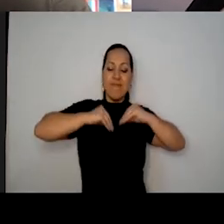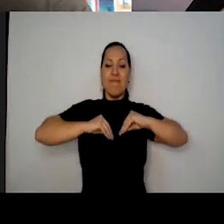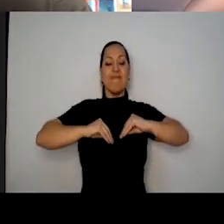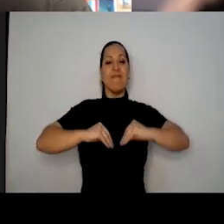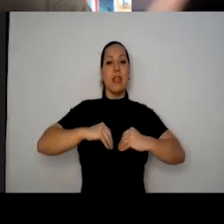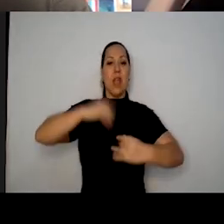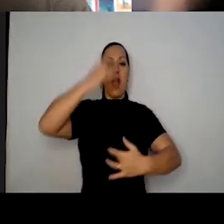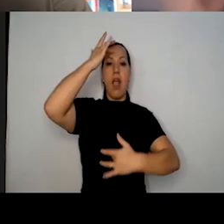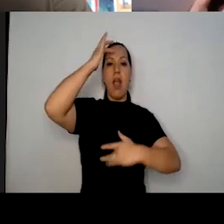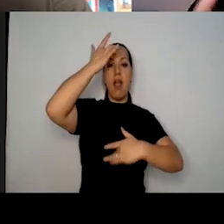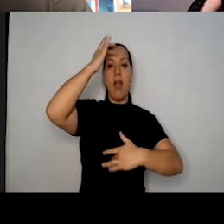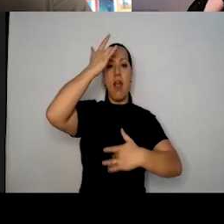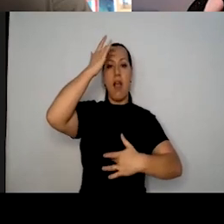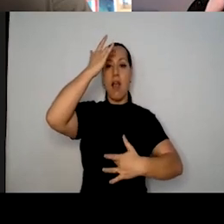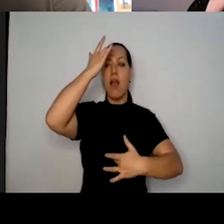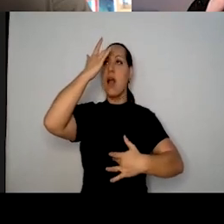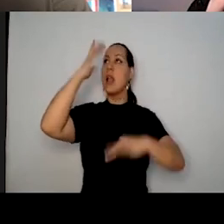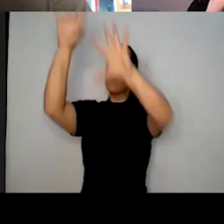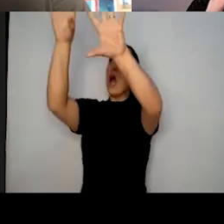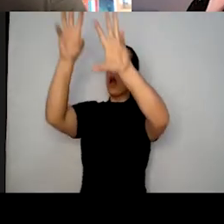Ele corporifica algo.